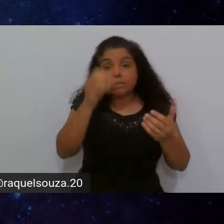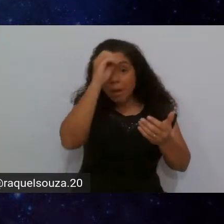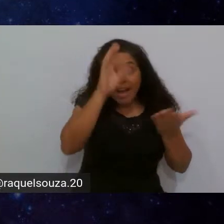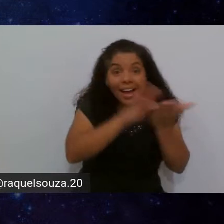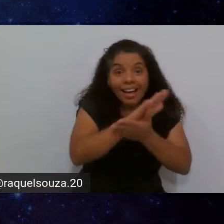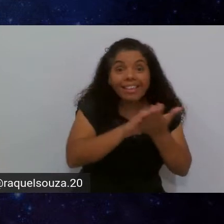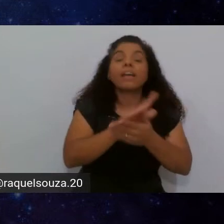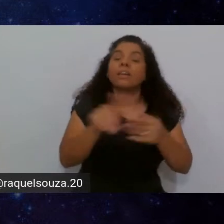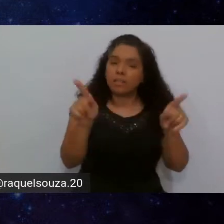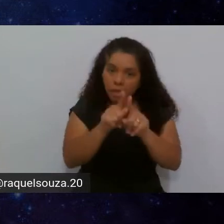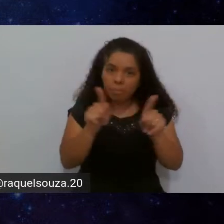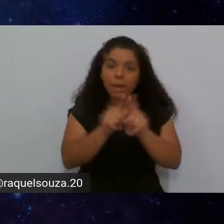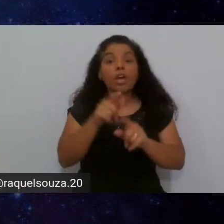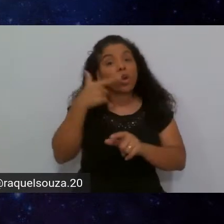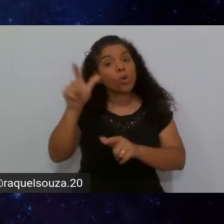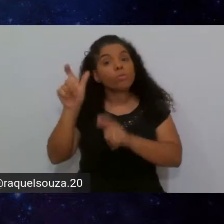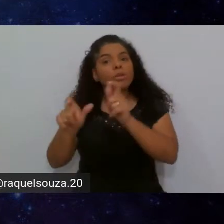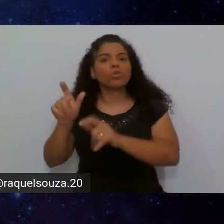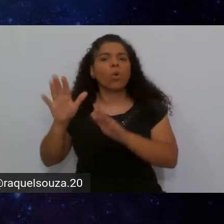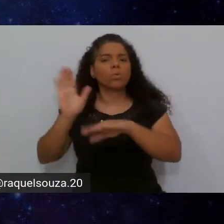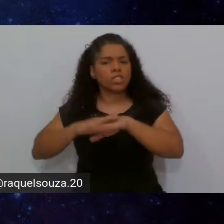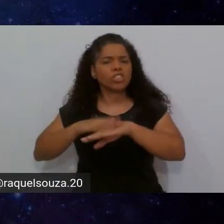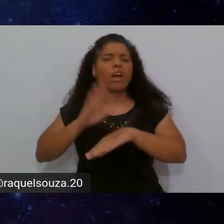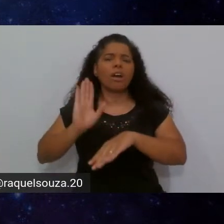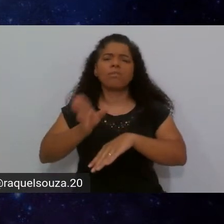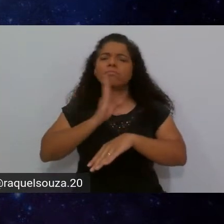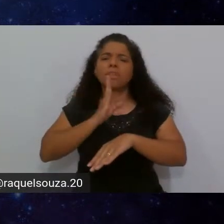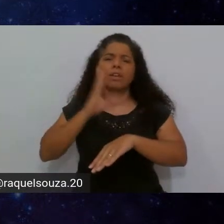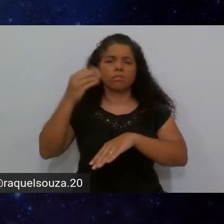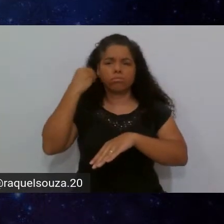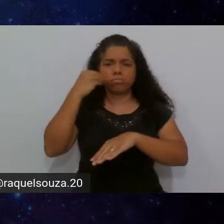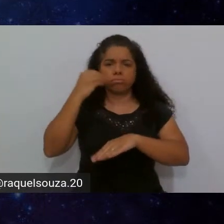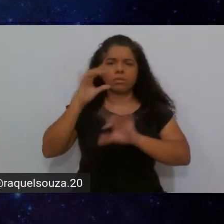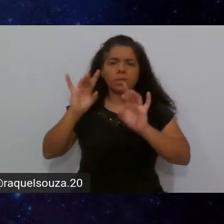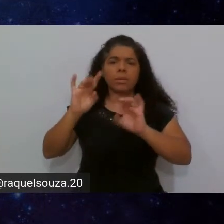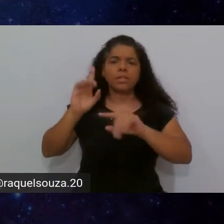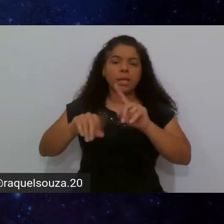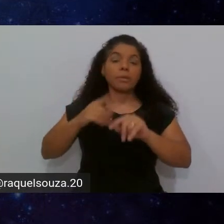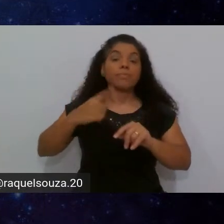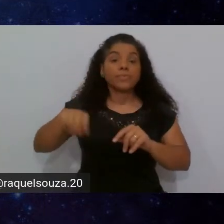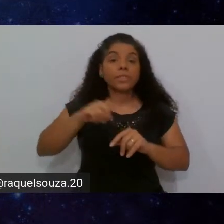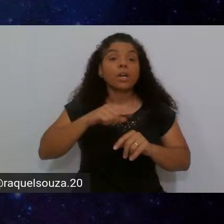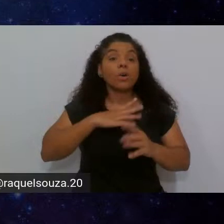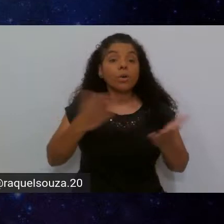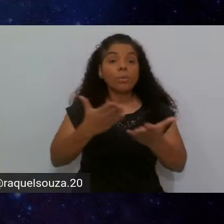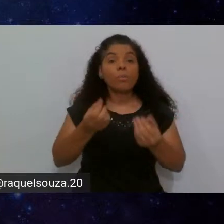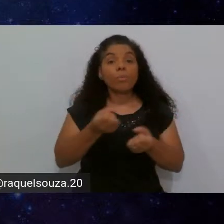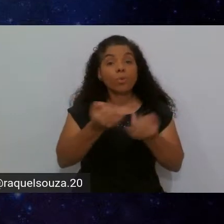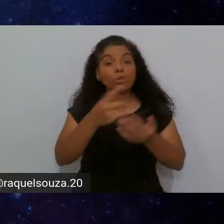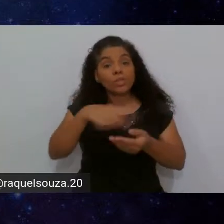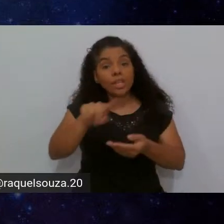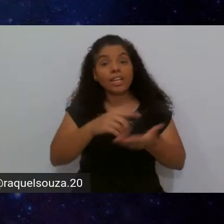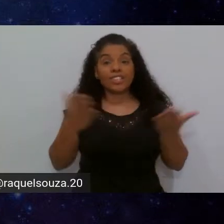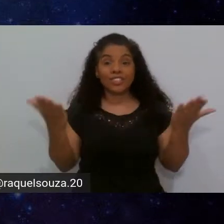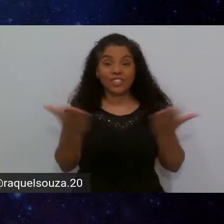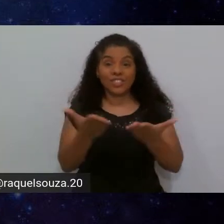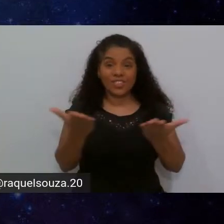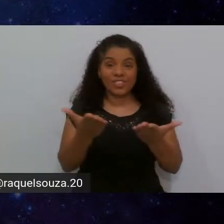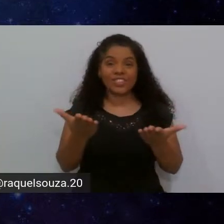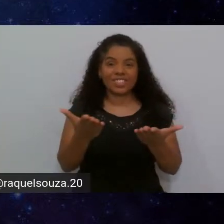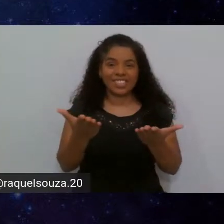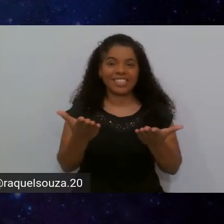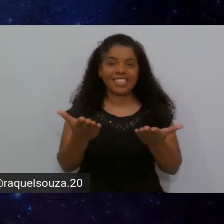também para especialistas. Muitos deles que estão aqui, inclusive, hoje, né,